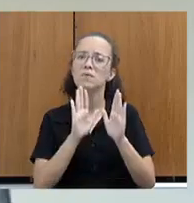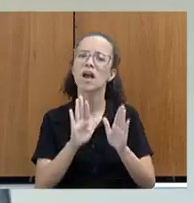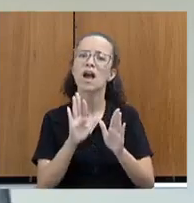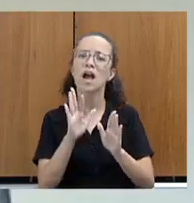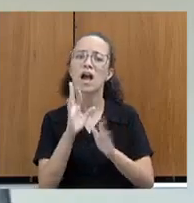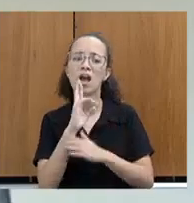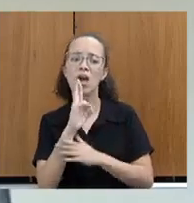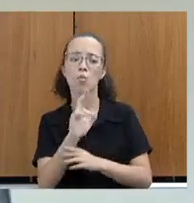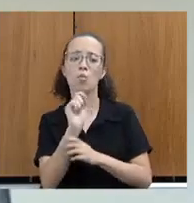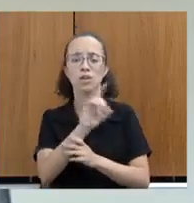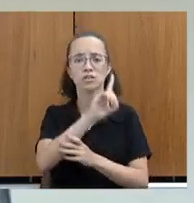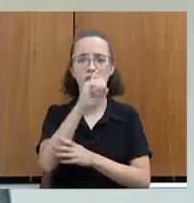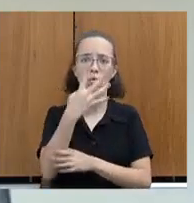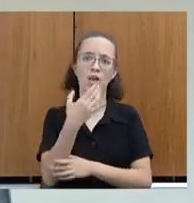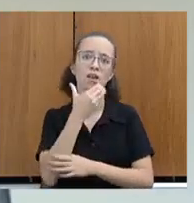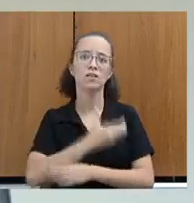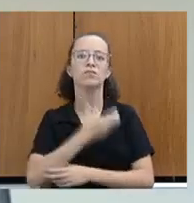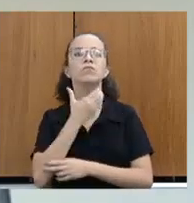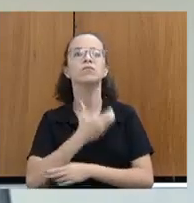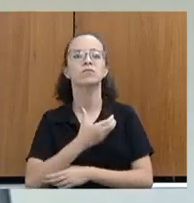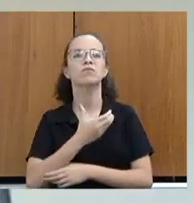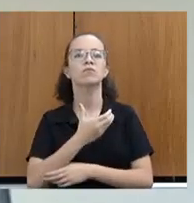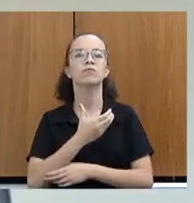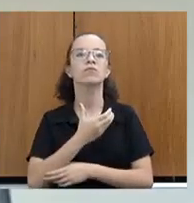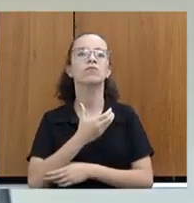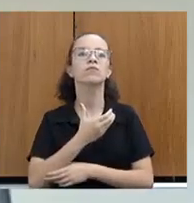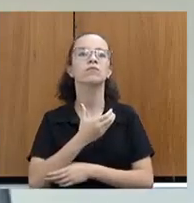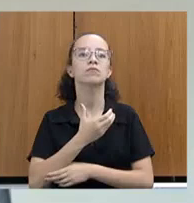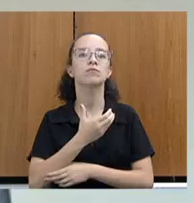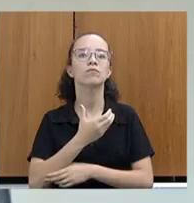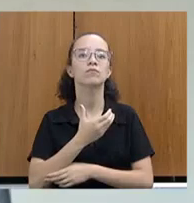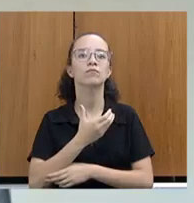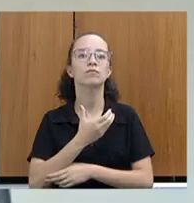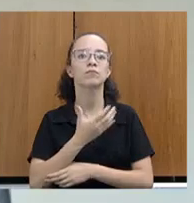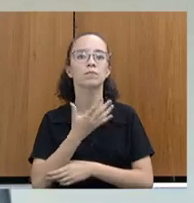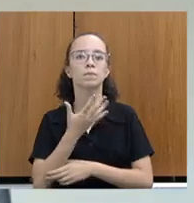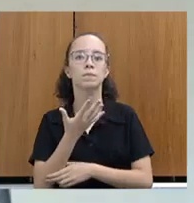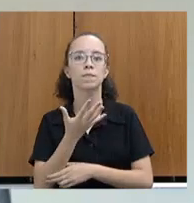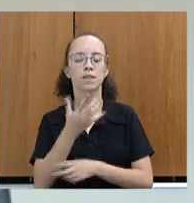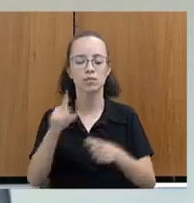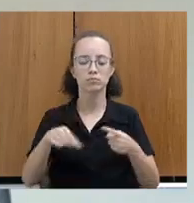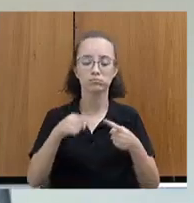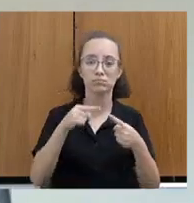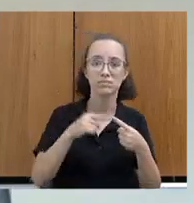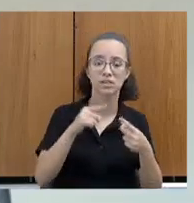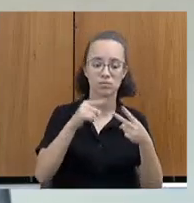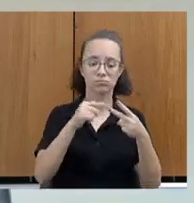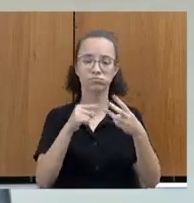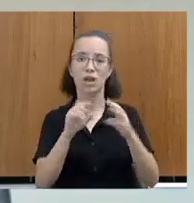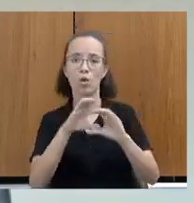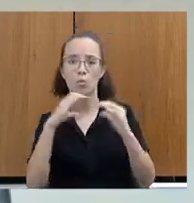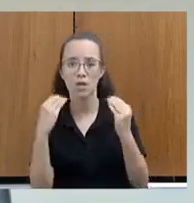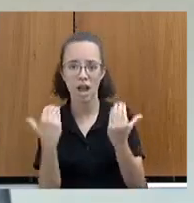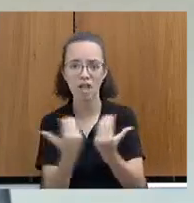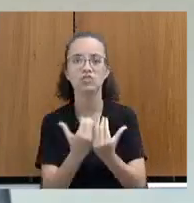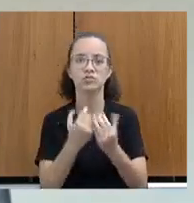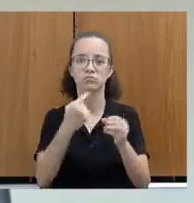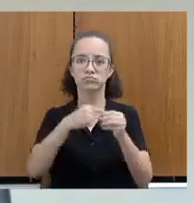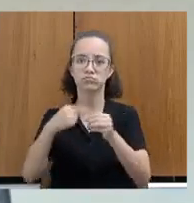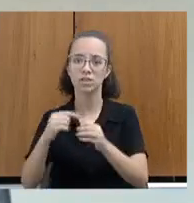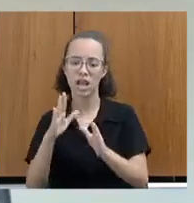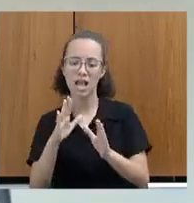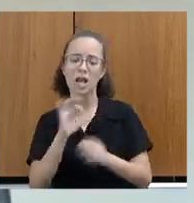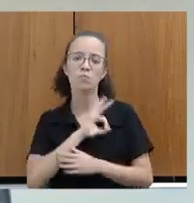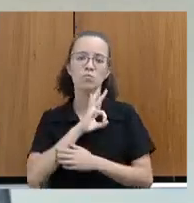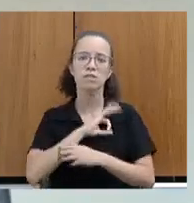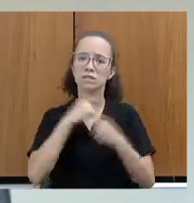deveria ocorrer no dia 4 de dezembro, quando Dom Vicente iria à Comunidade dos Guedes e depois à Comunidade de Aranhas. A escolta deveria